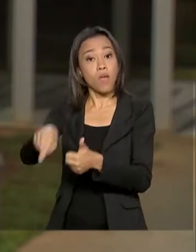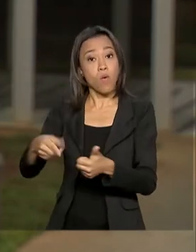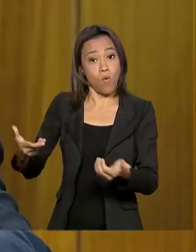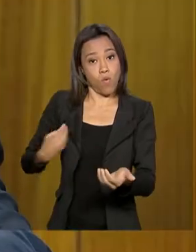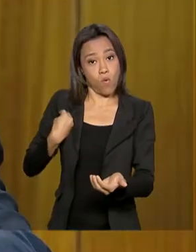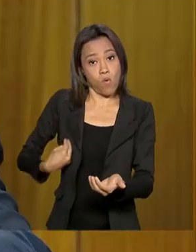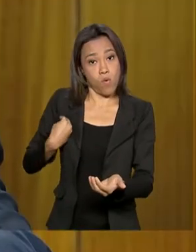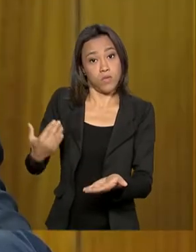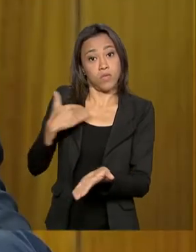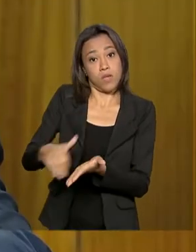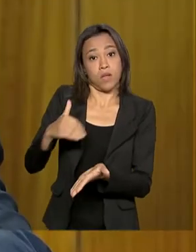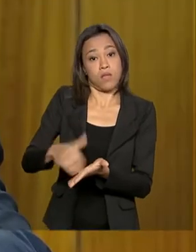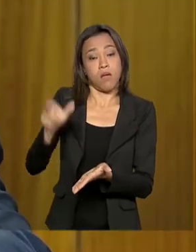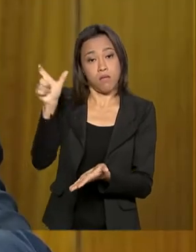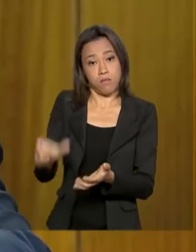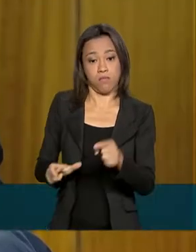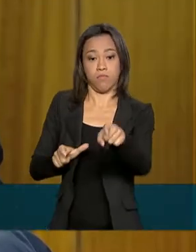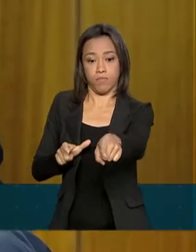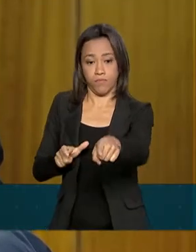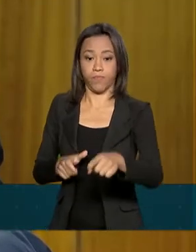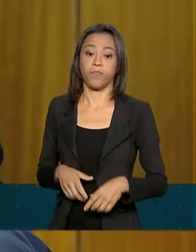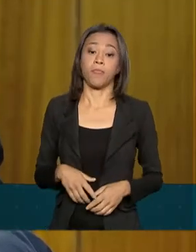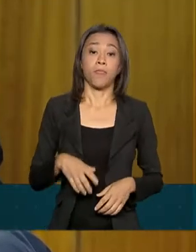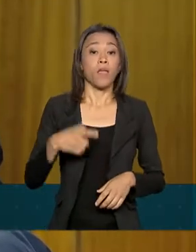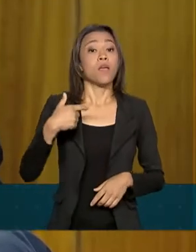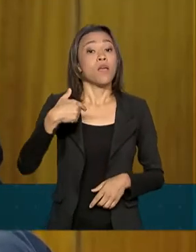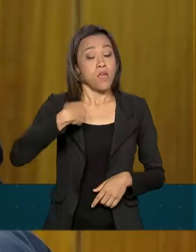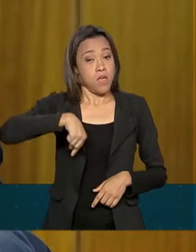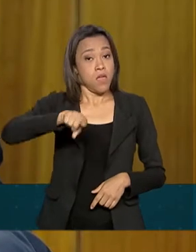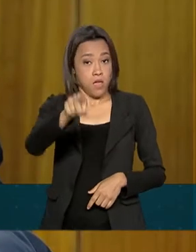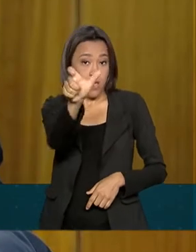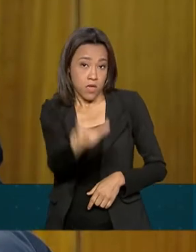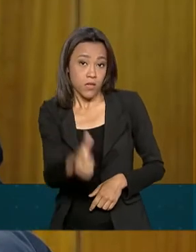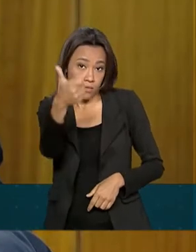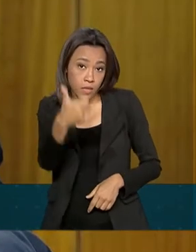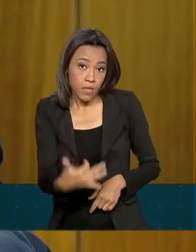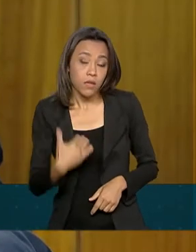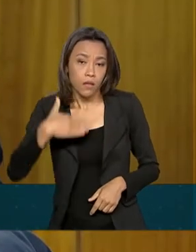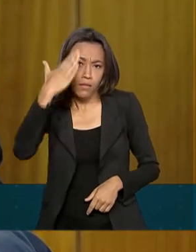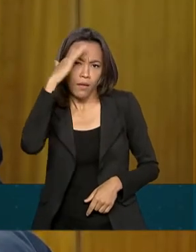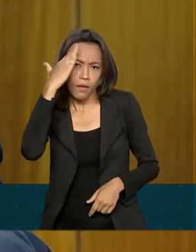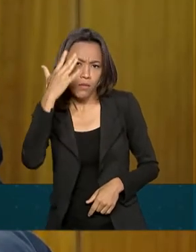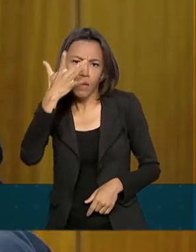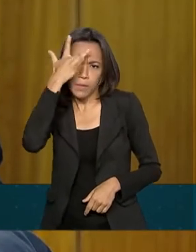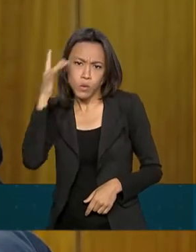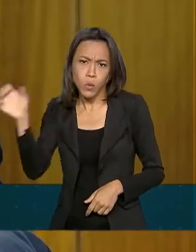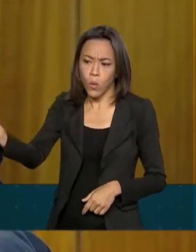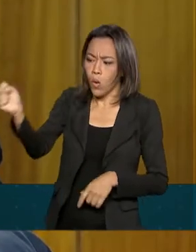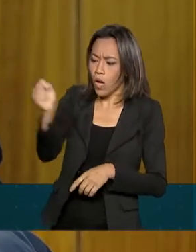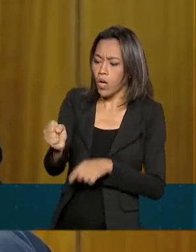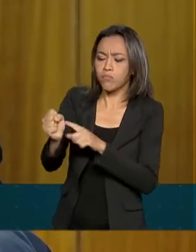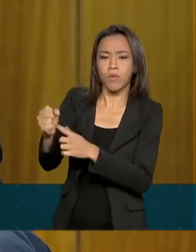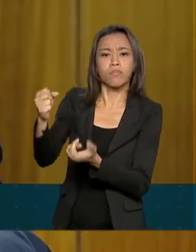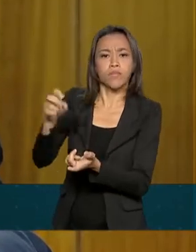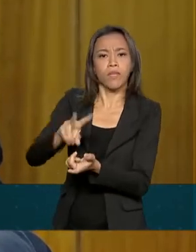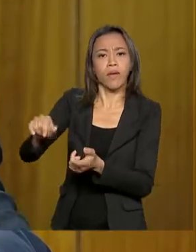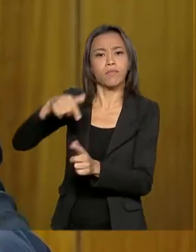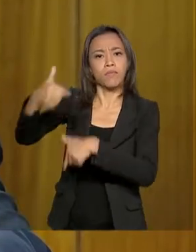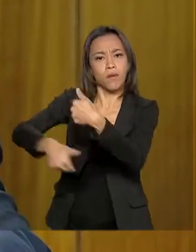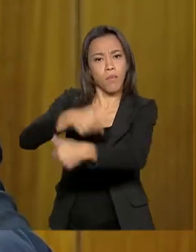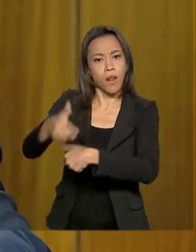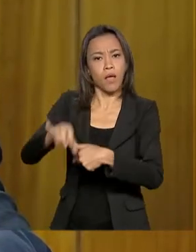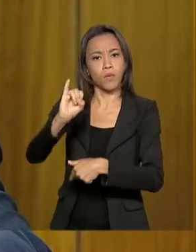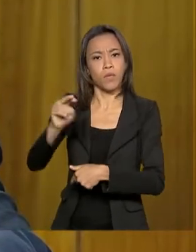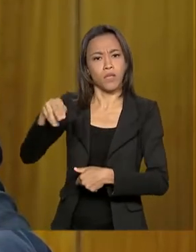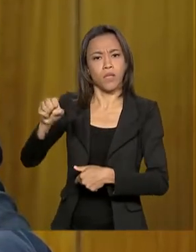Previdência. Entendemos que estamos trazendo alguém que tem uma capacidade operacional, que tem conhecimento técnico que todos